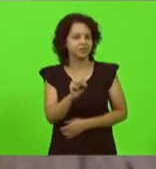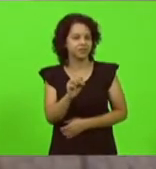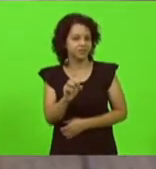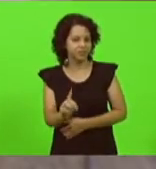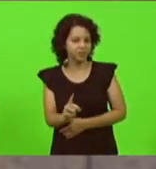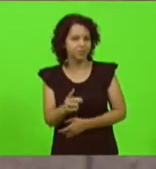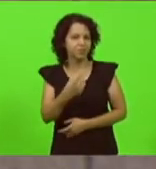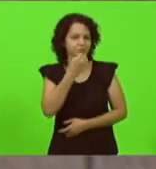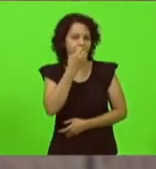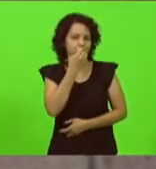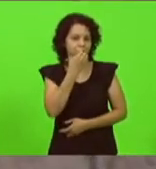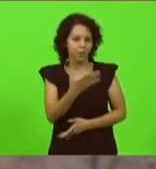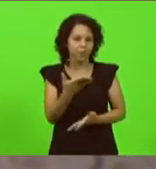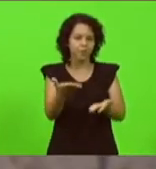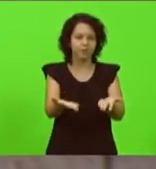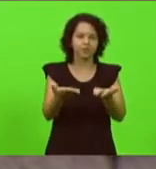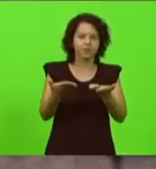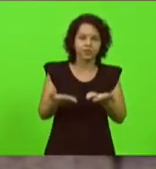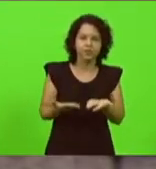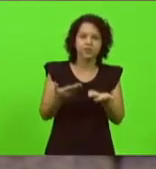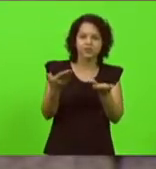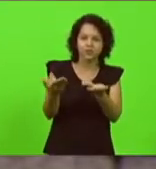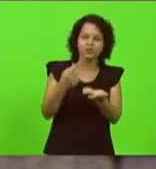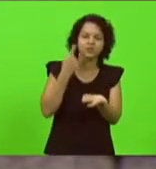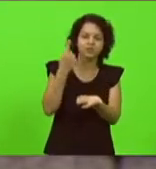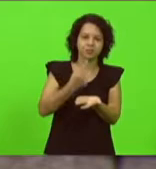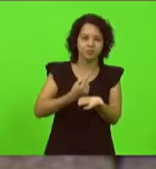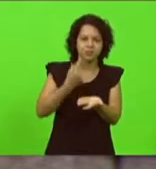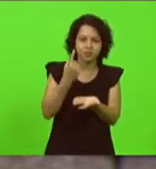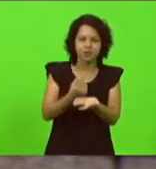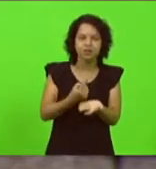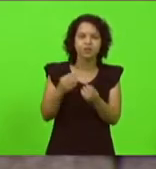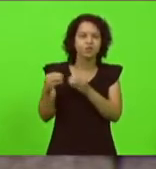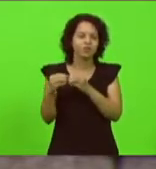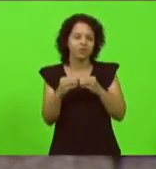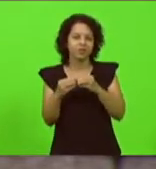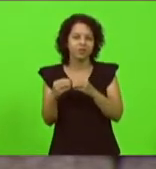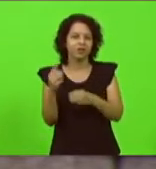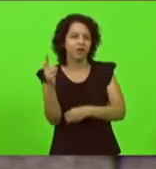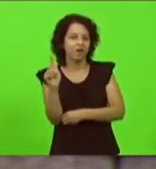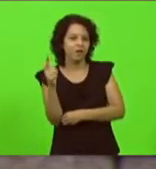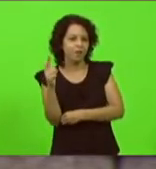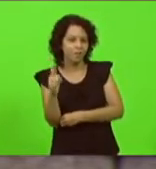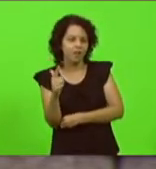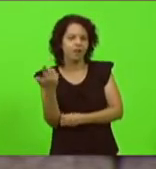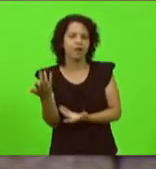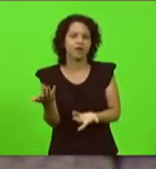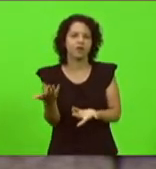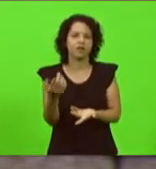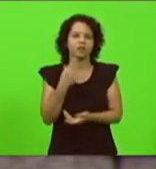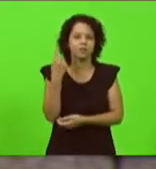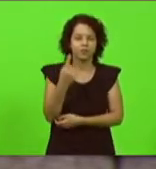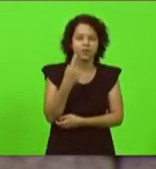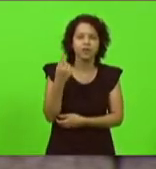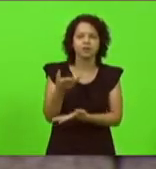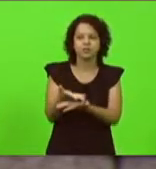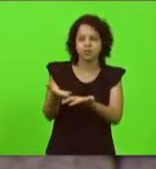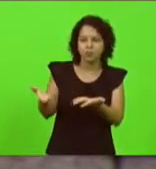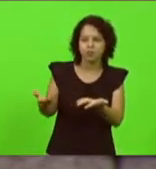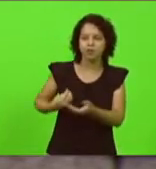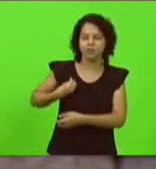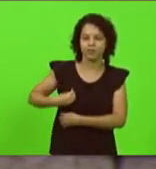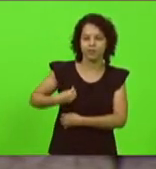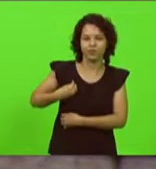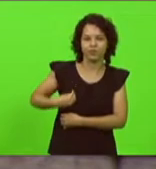deputado Celso Suc, nosso vizinho Gaspar, está aqui o ex-prefeito Décio Lima, deputado Ana Paula, nosso conterrâneo de